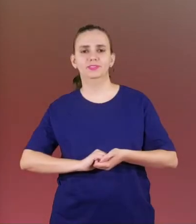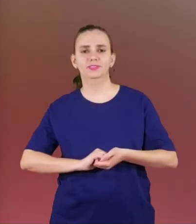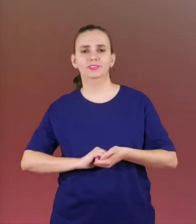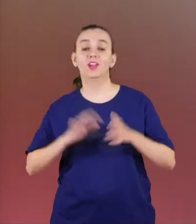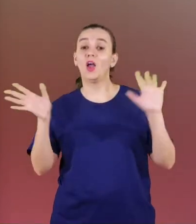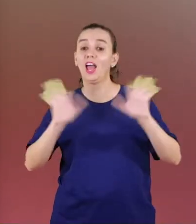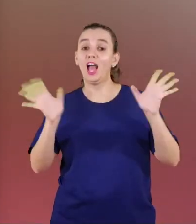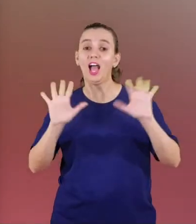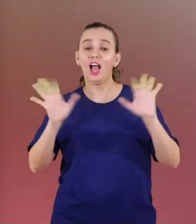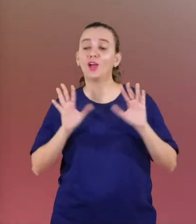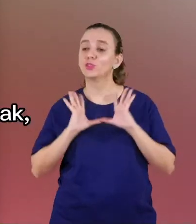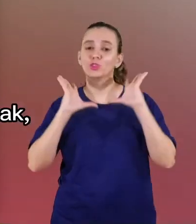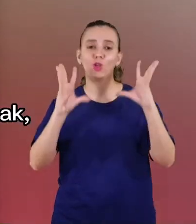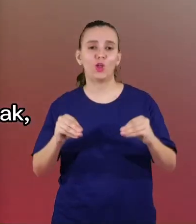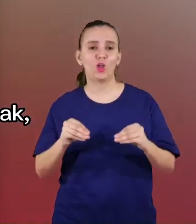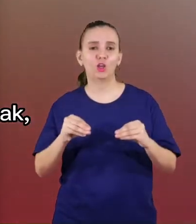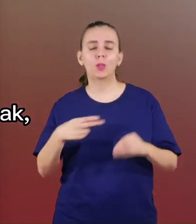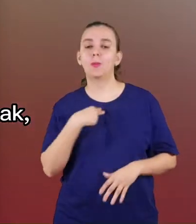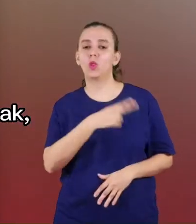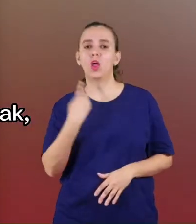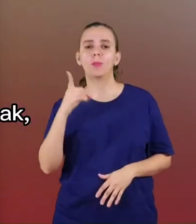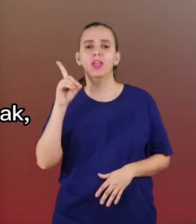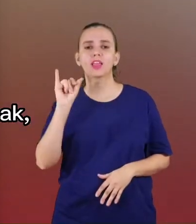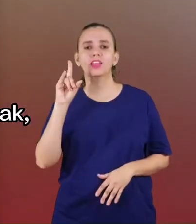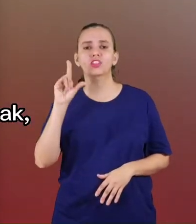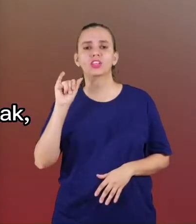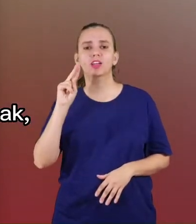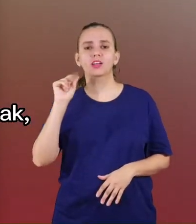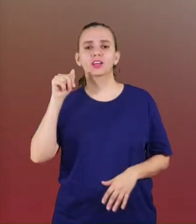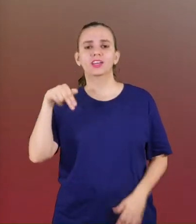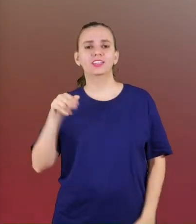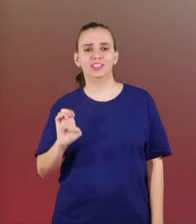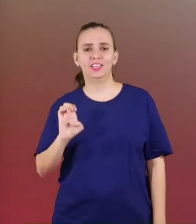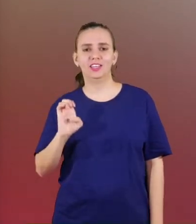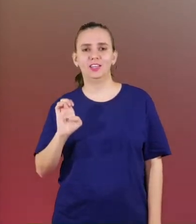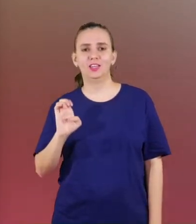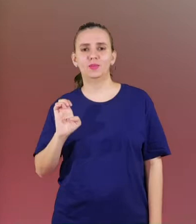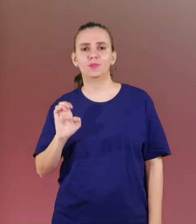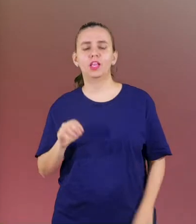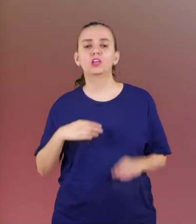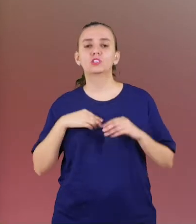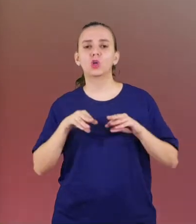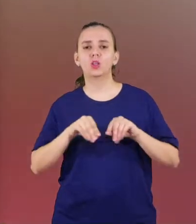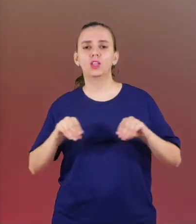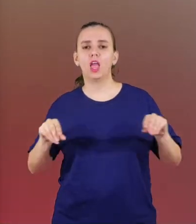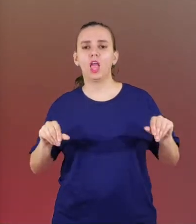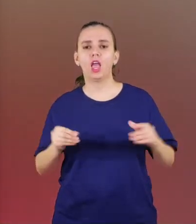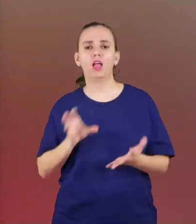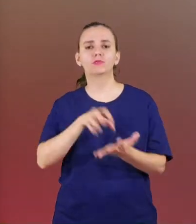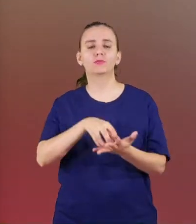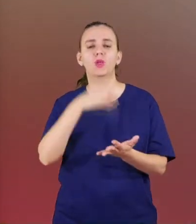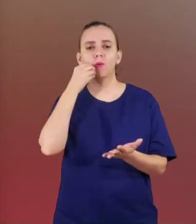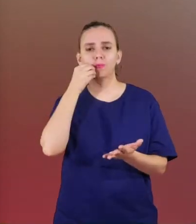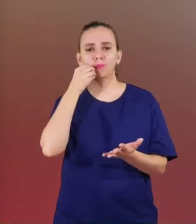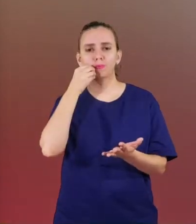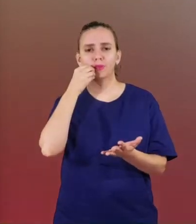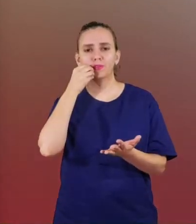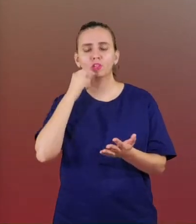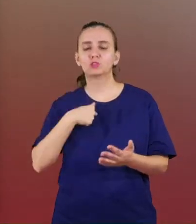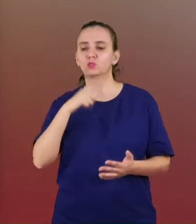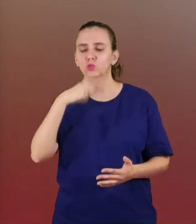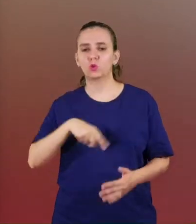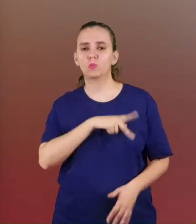Olá a todos e a todas, meu nome é Nidiane Damocena Krenak, sou da Teiva Luíri, sou